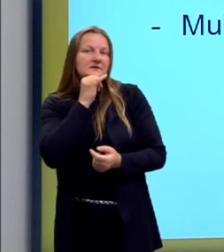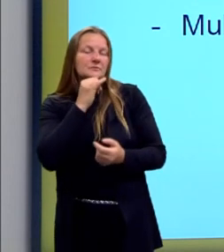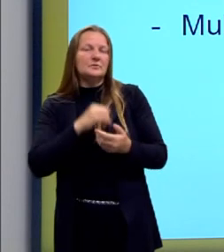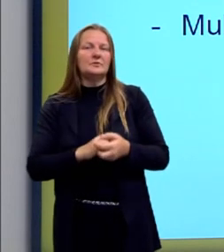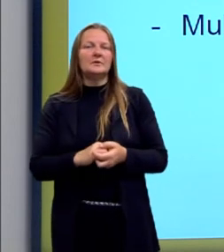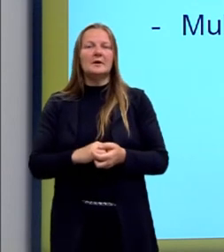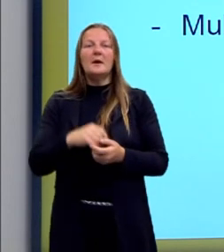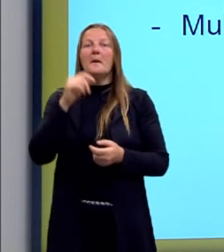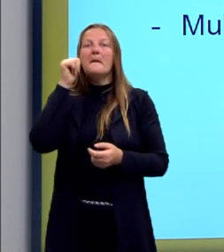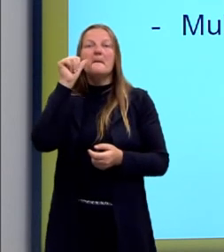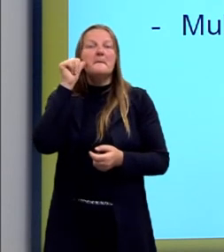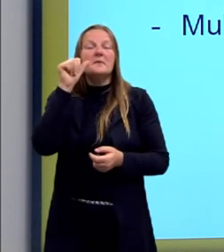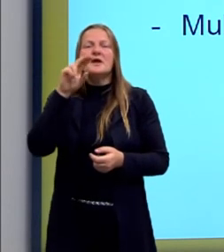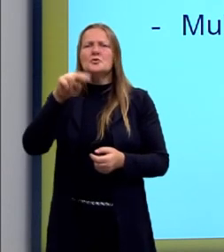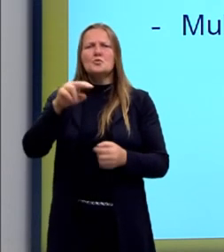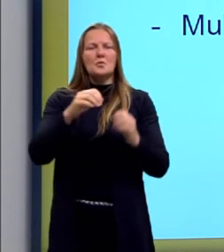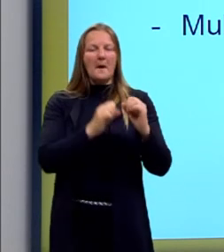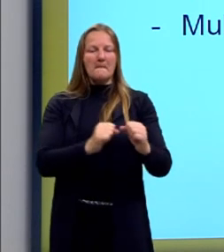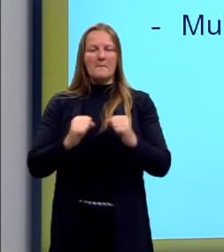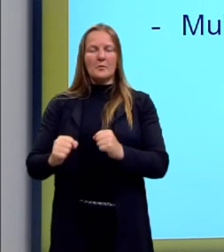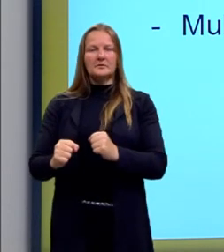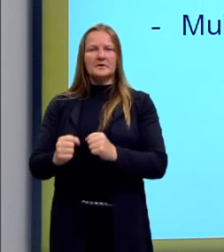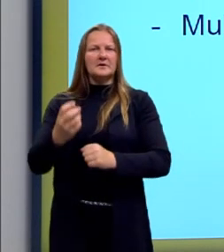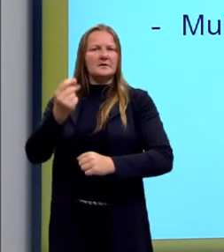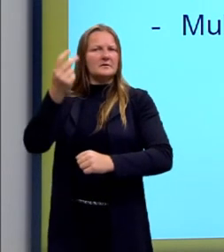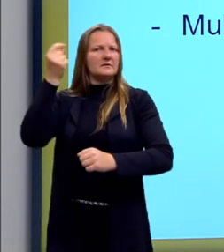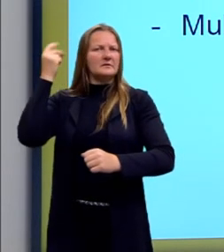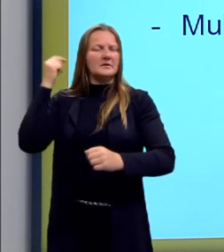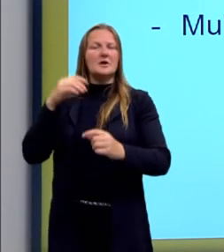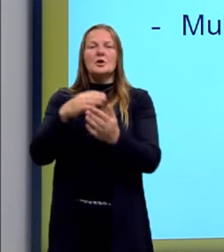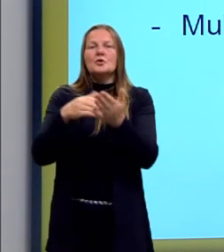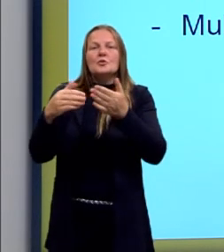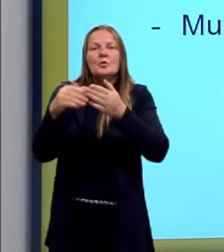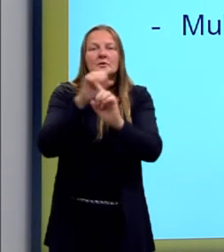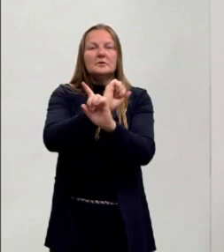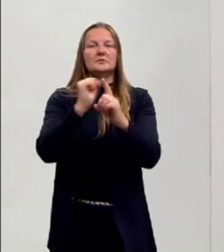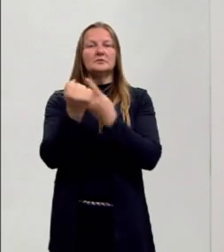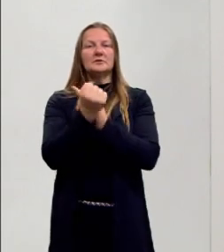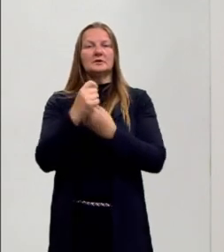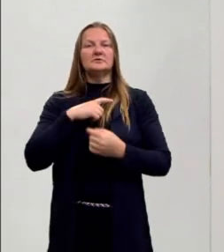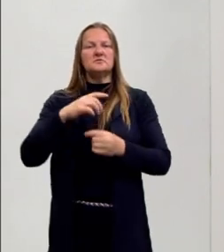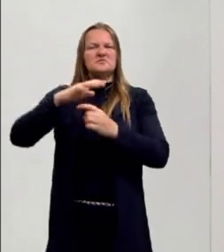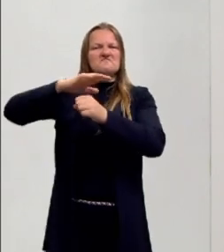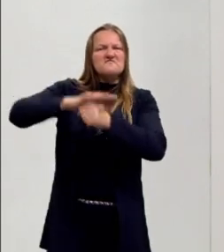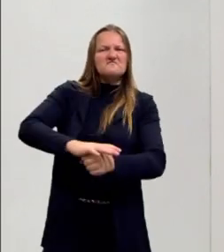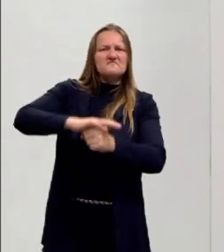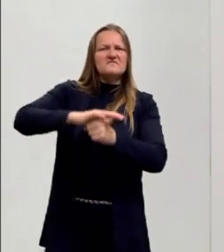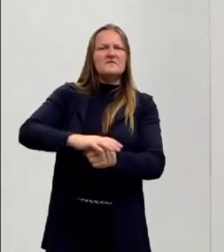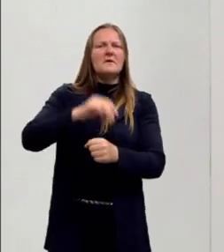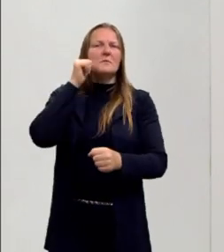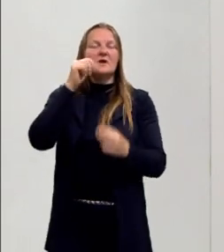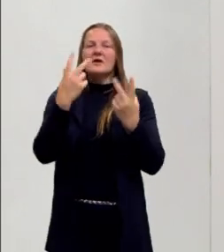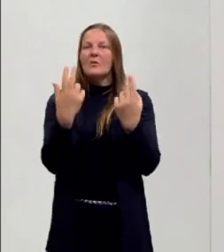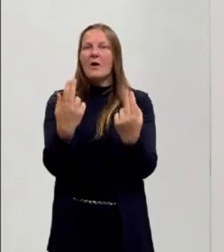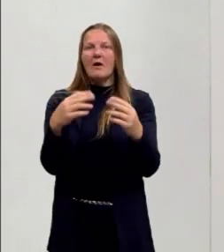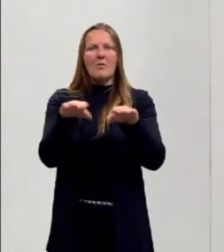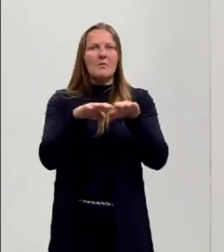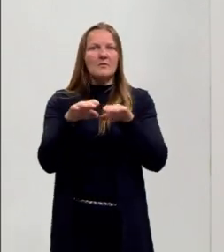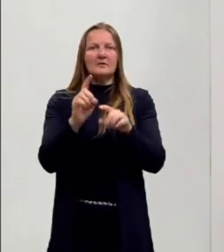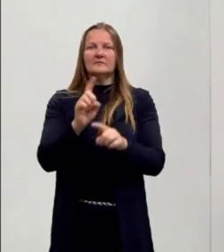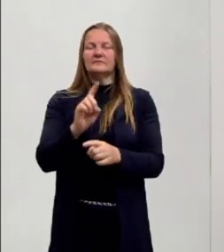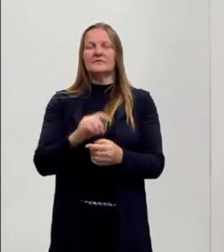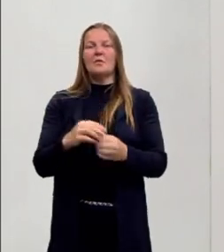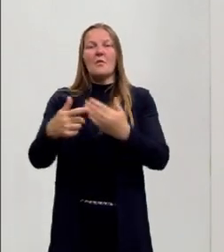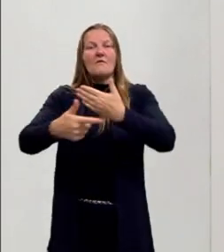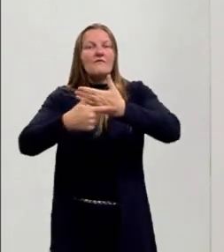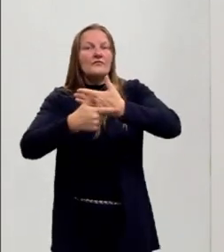as mulheres nunca tiveram poder no passado, que todas as sociedades sempre oprimiram as mulheres da mesma forma, ou que os